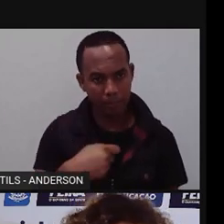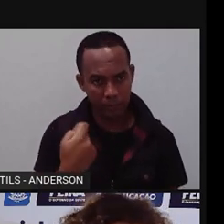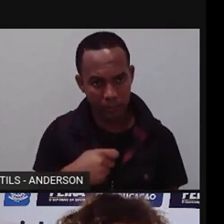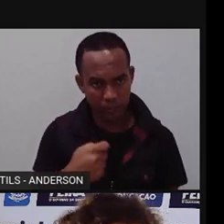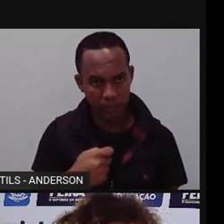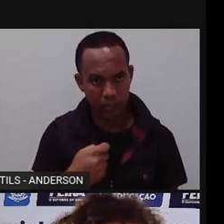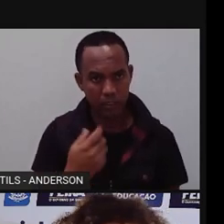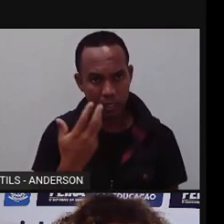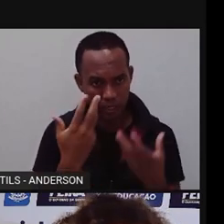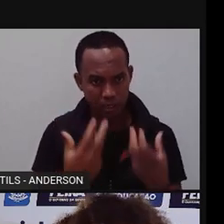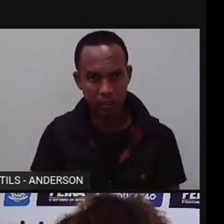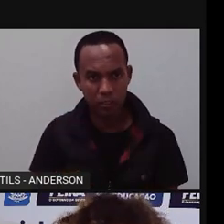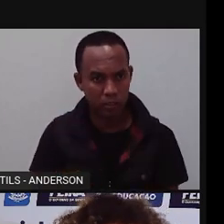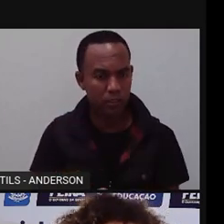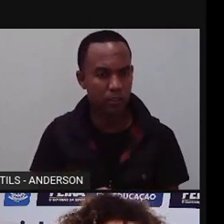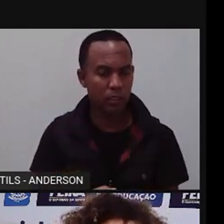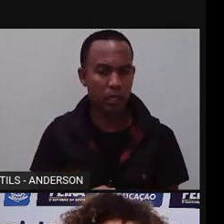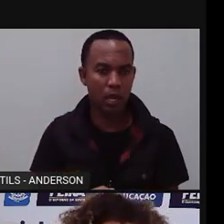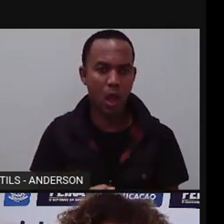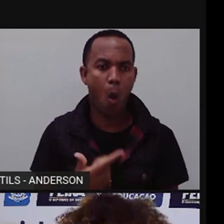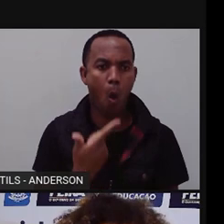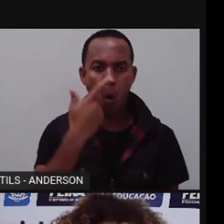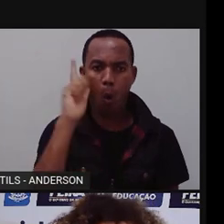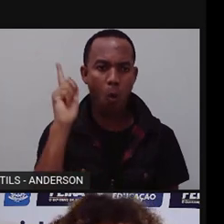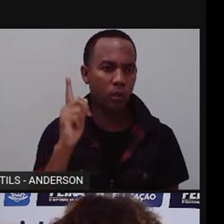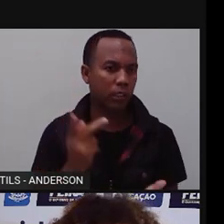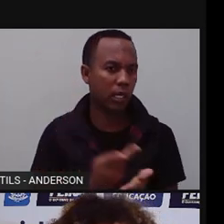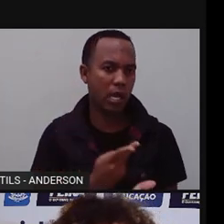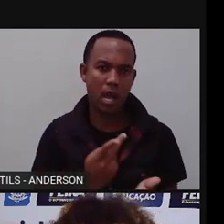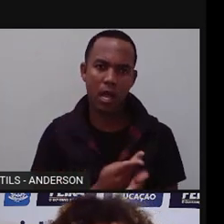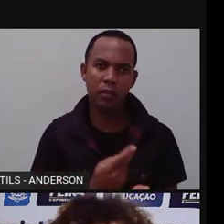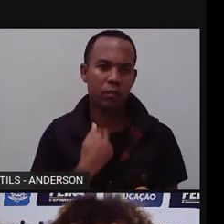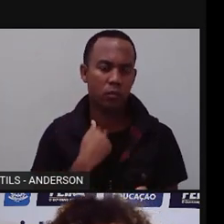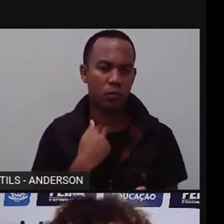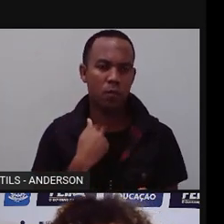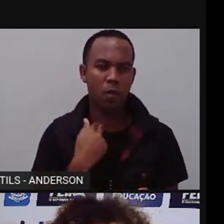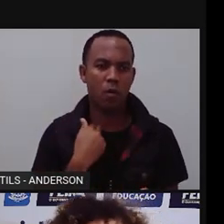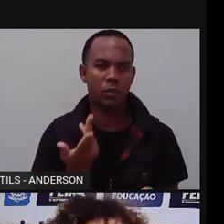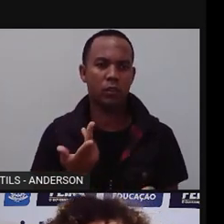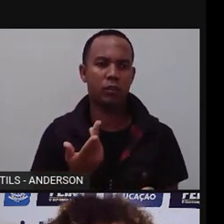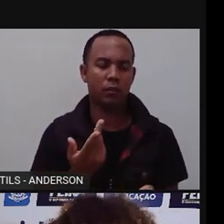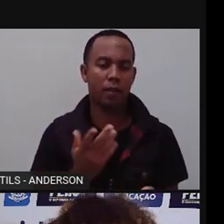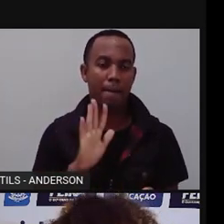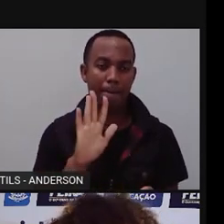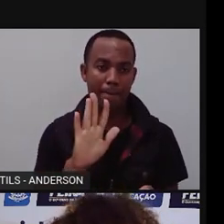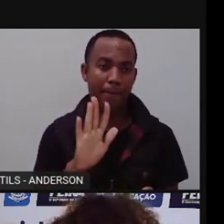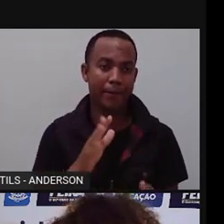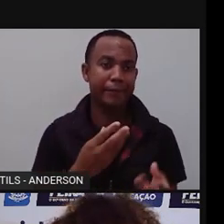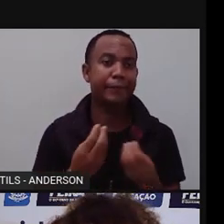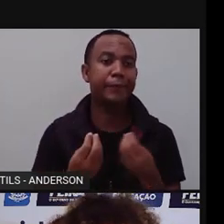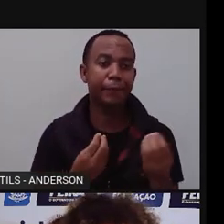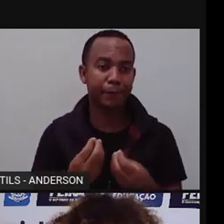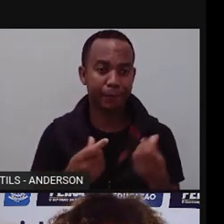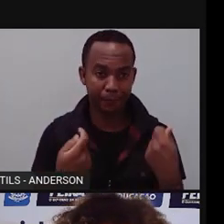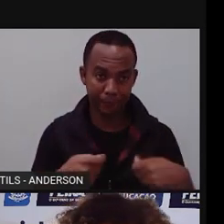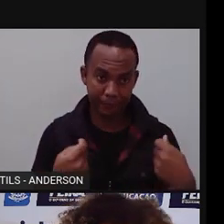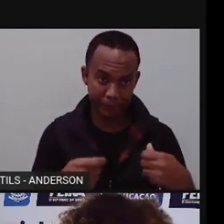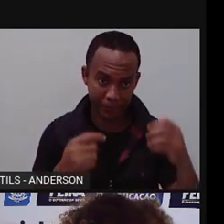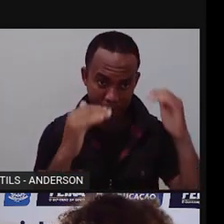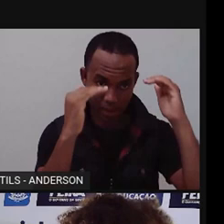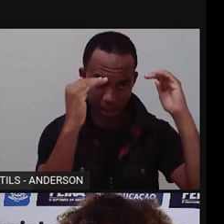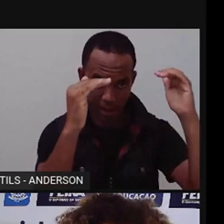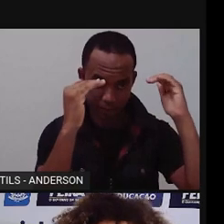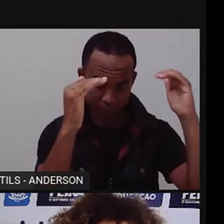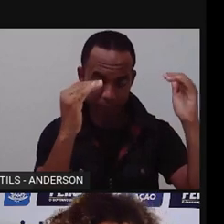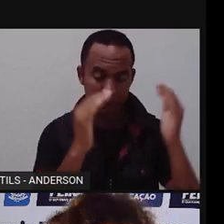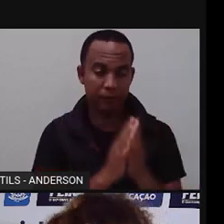qualquer uma outra errada, e eu não vou respeitar, o que a Projeta explicou para vocês, que é importante o quê? O respeito, tá? A gente pode não